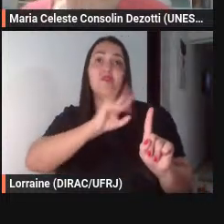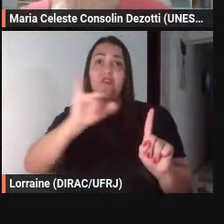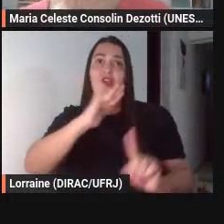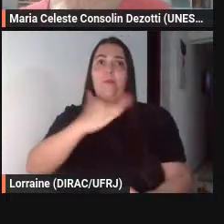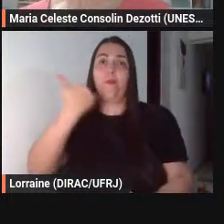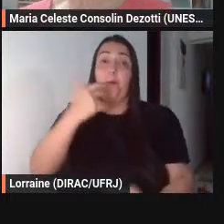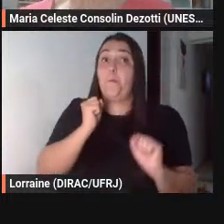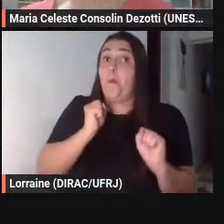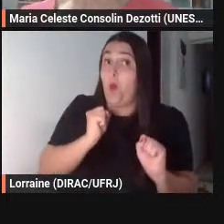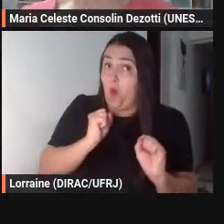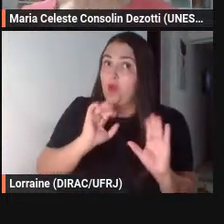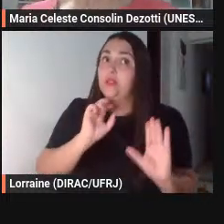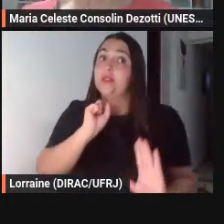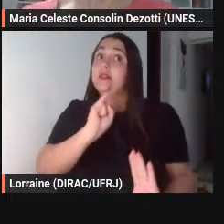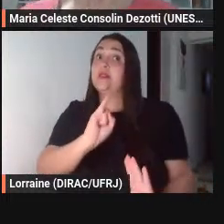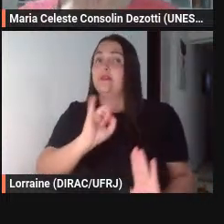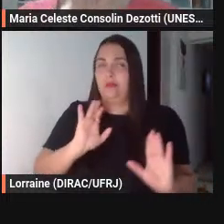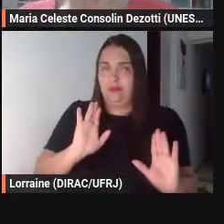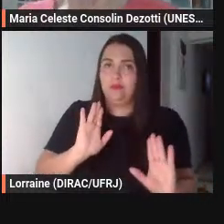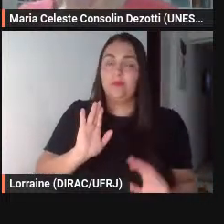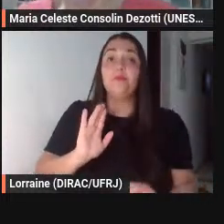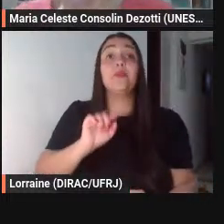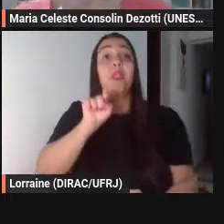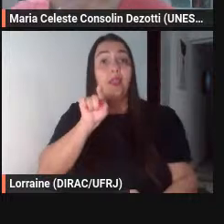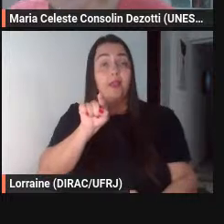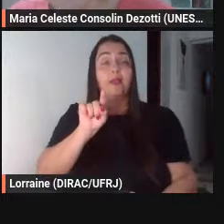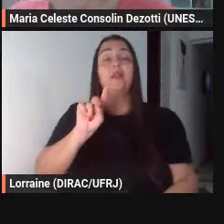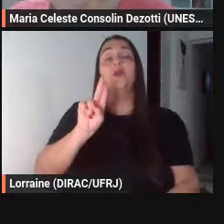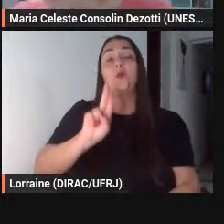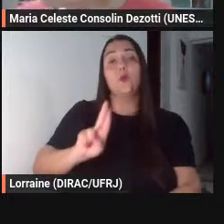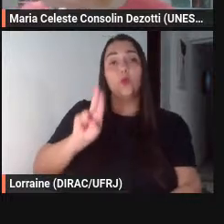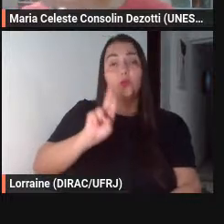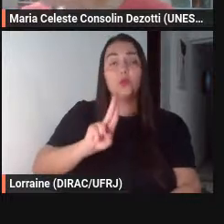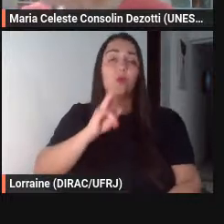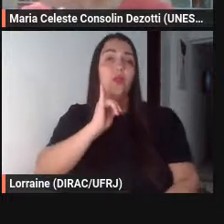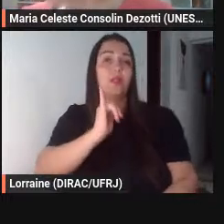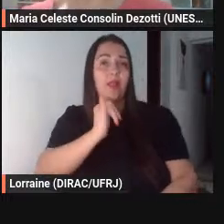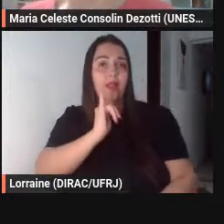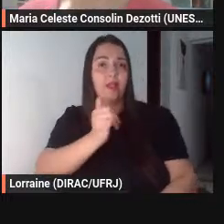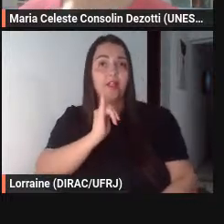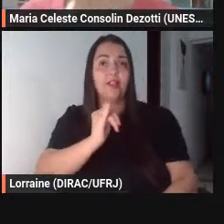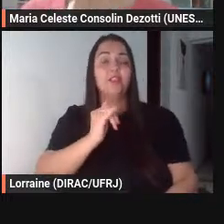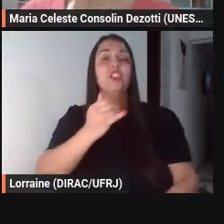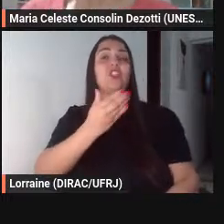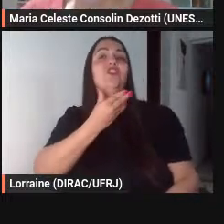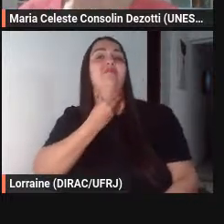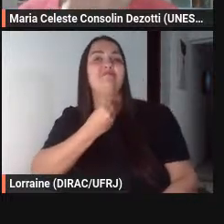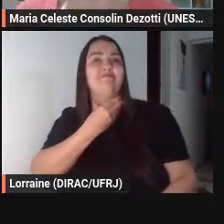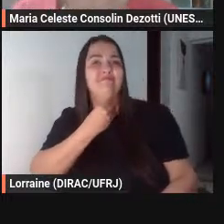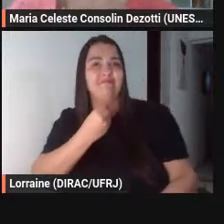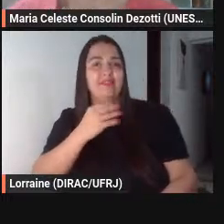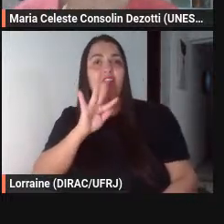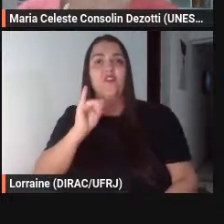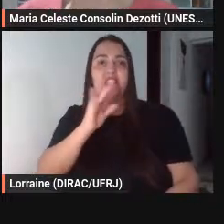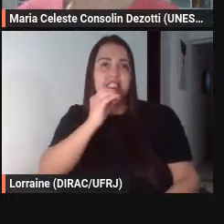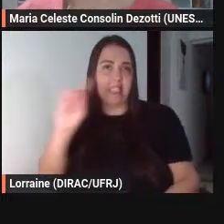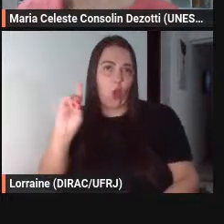e usando para isso uma narrativa ficcional que também